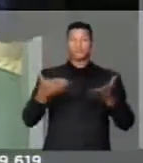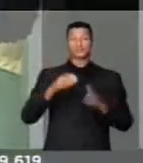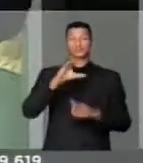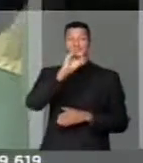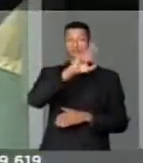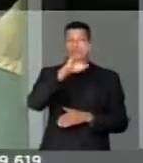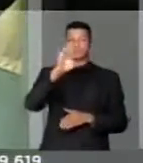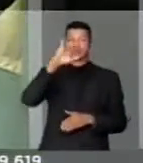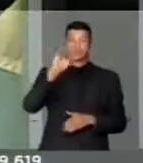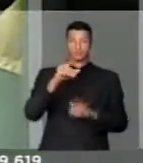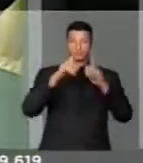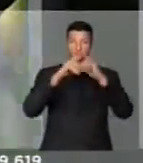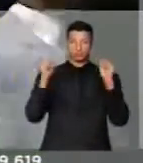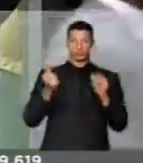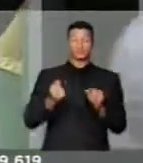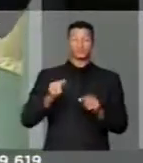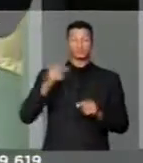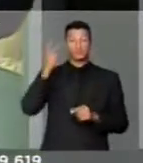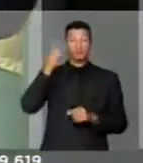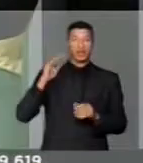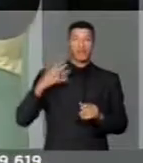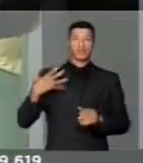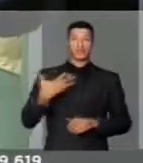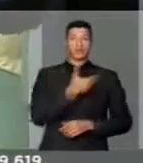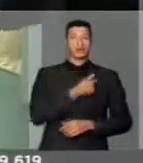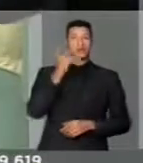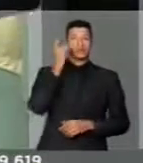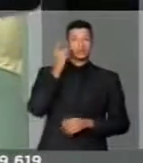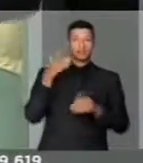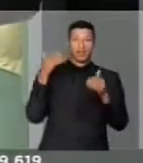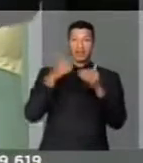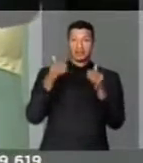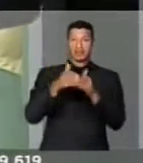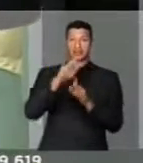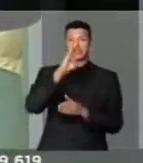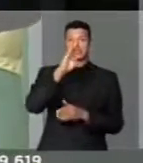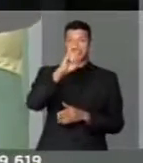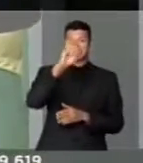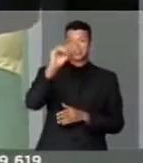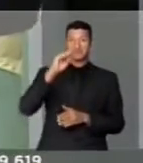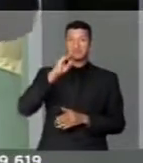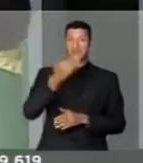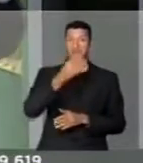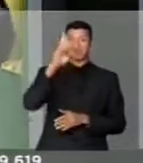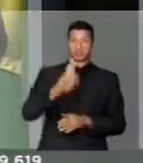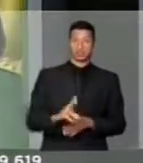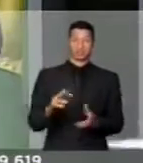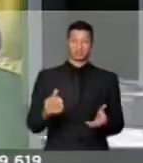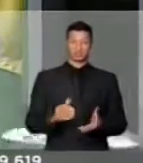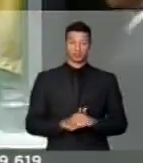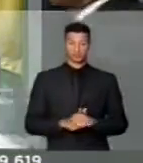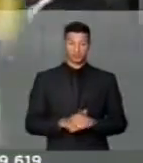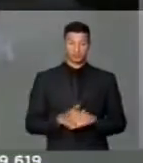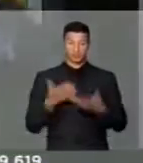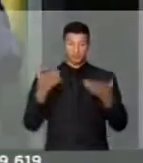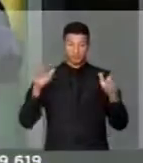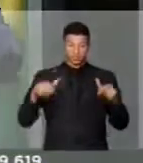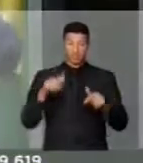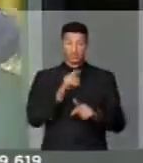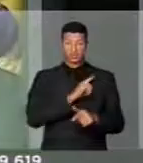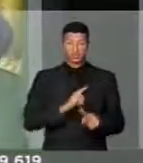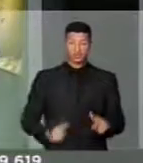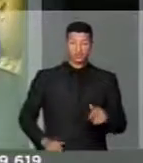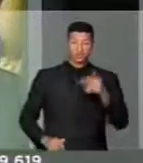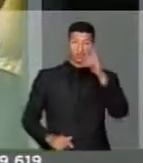Brasiliense. Plano para salvar Dilma ultrapassa 50 bilhões de reais. É este o